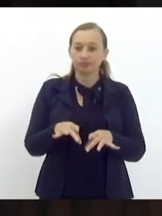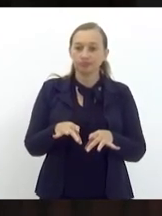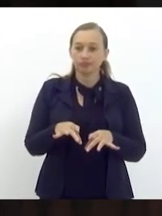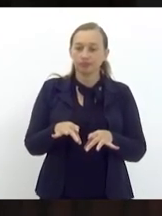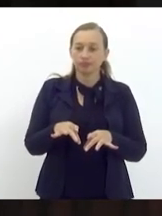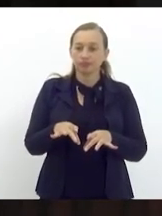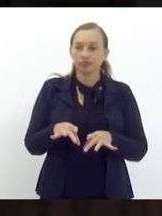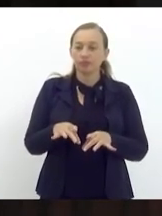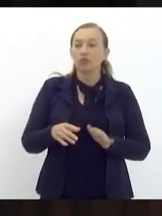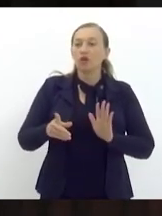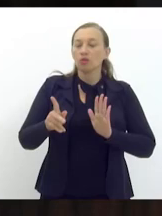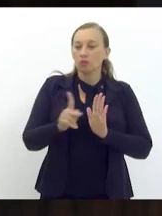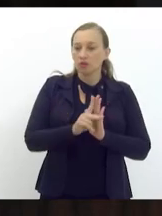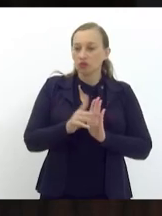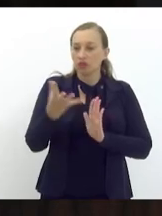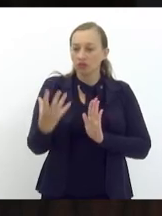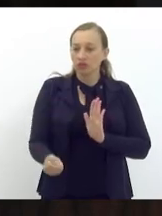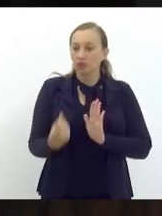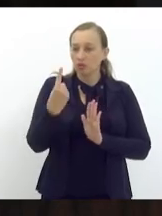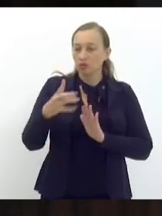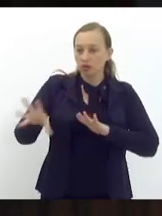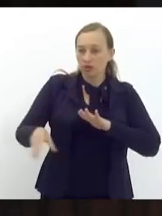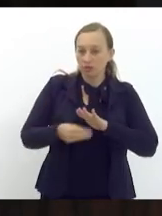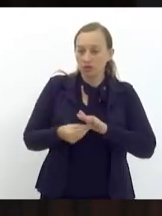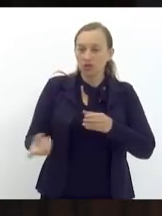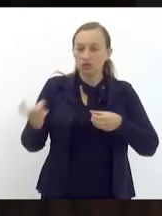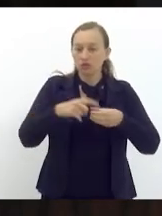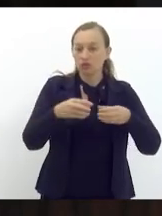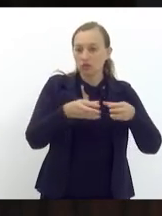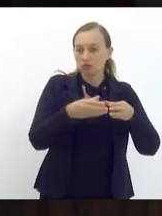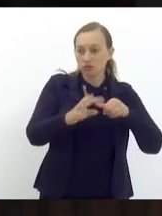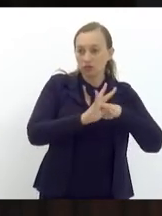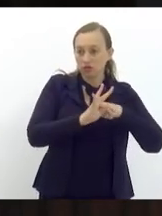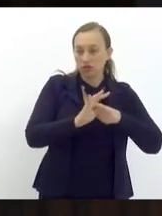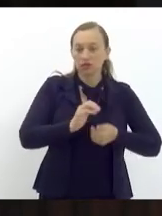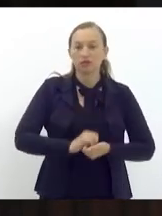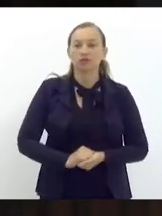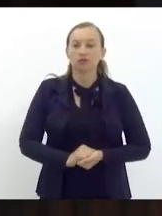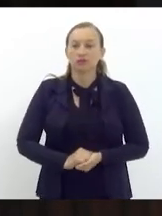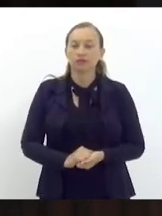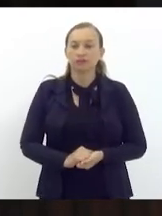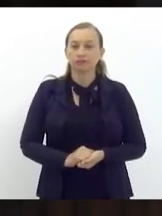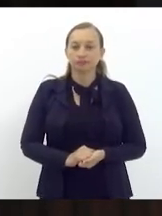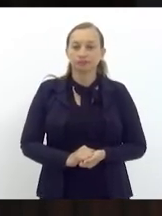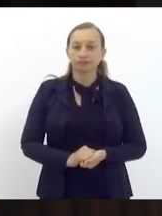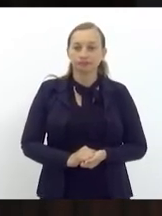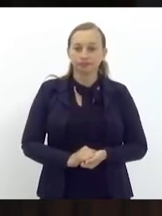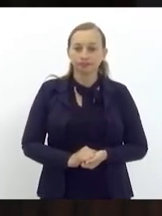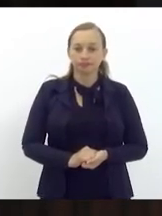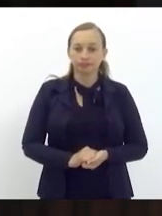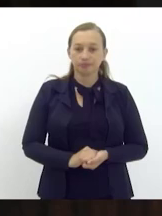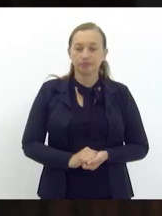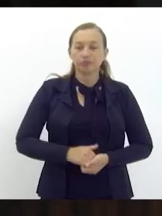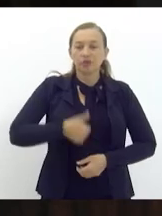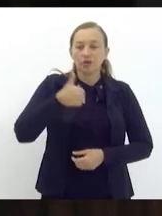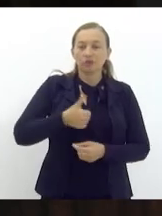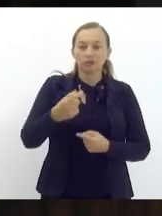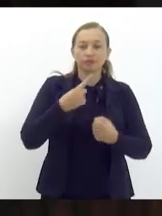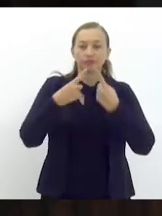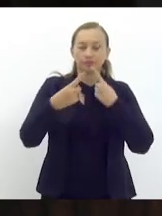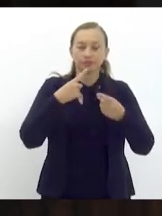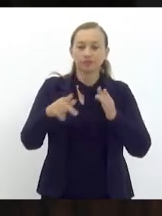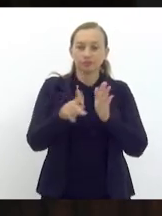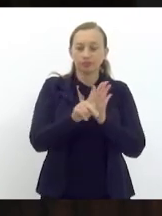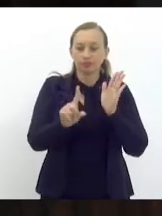O projeto só recebeu uma emenda e retorna as comissões técnicas. Em primeira discussão.